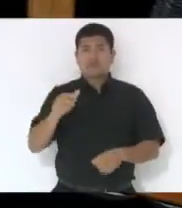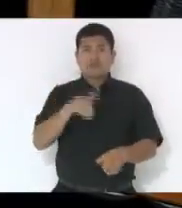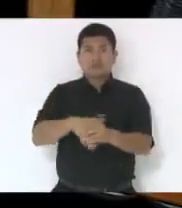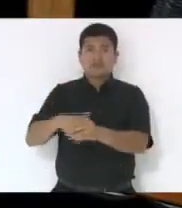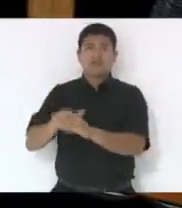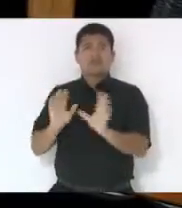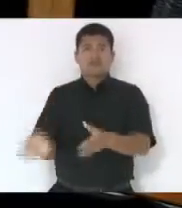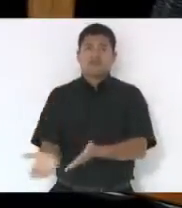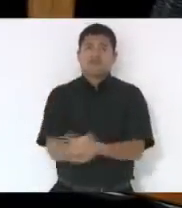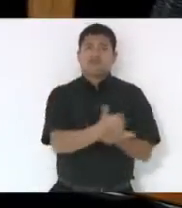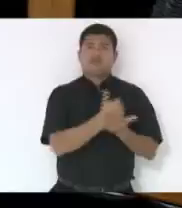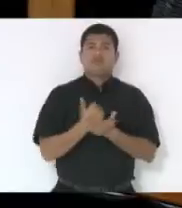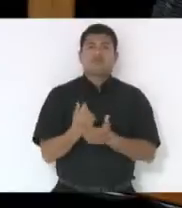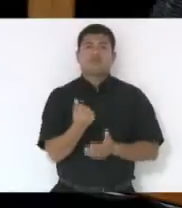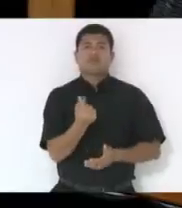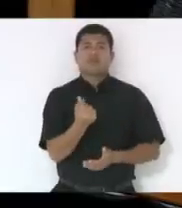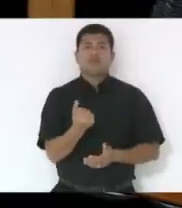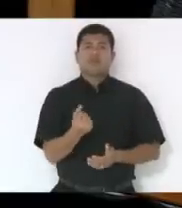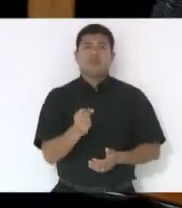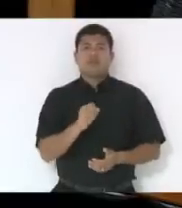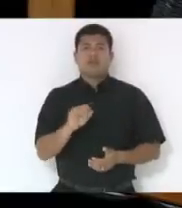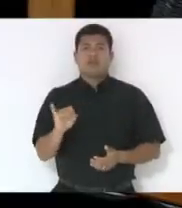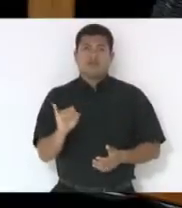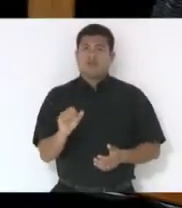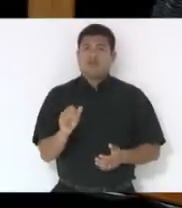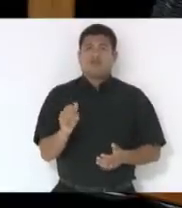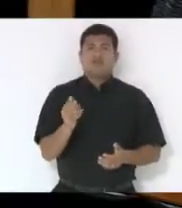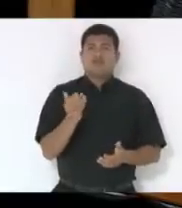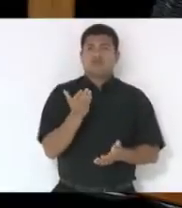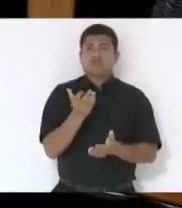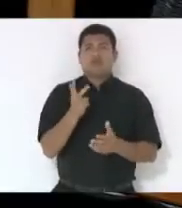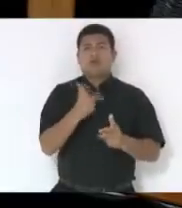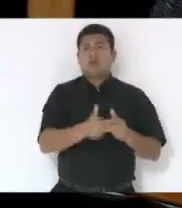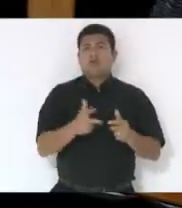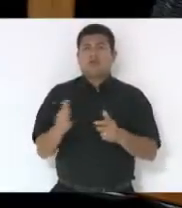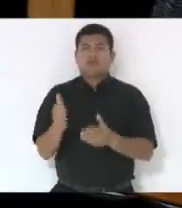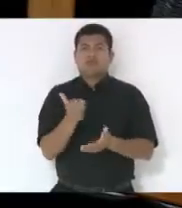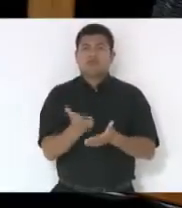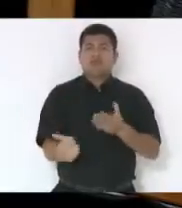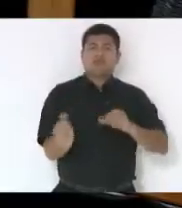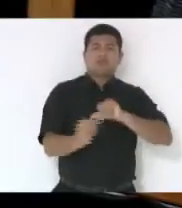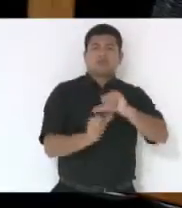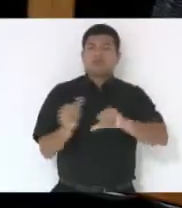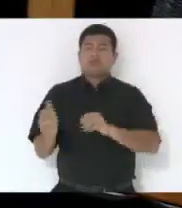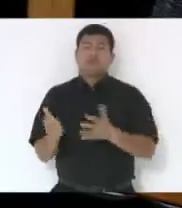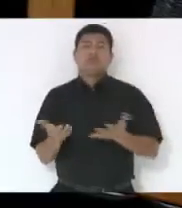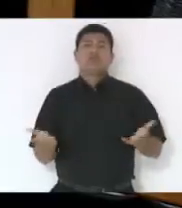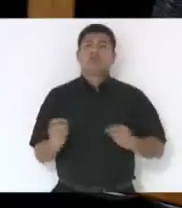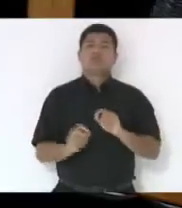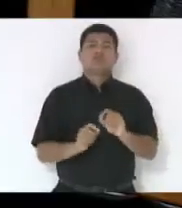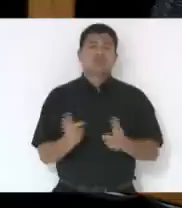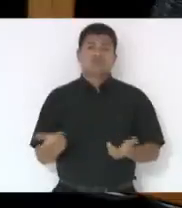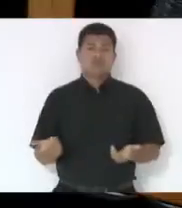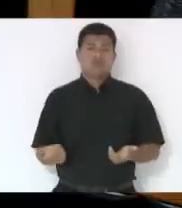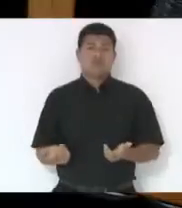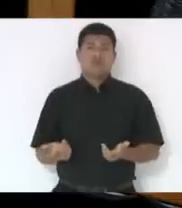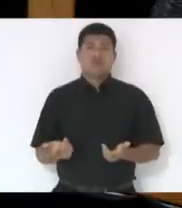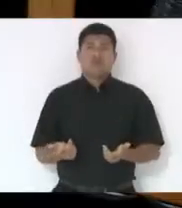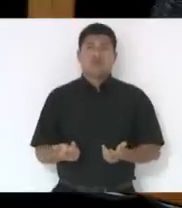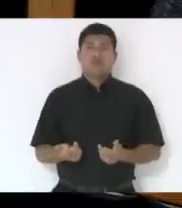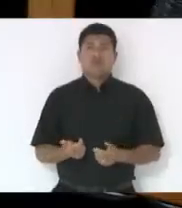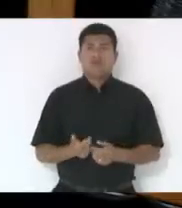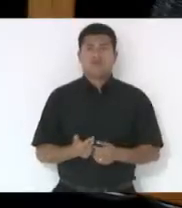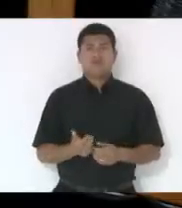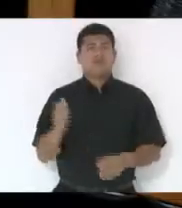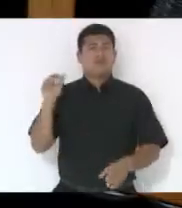o dinheiro, e aí, se votar contra, por favor, é um, passa-se quase um, um embuste, assim, a